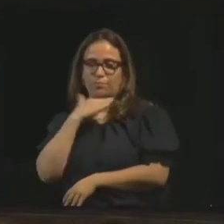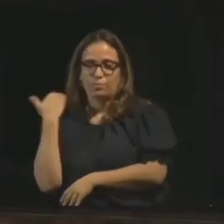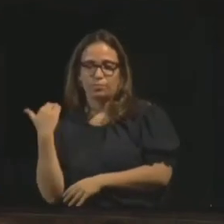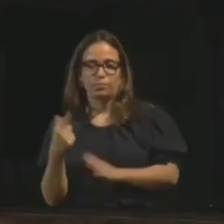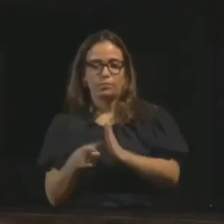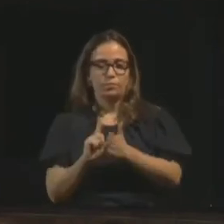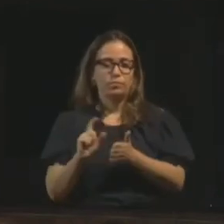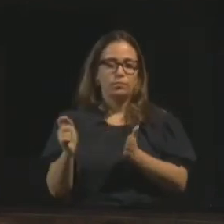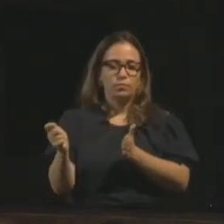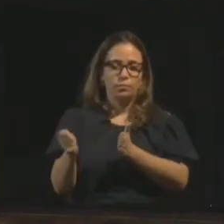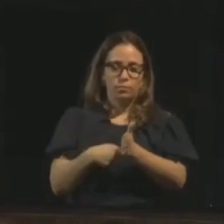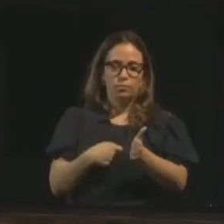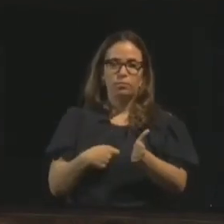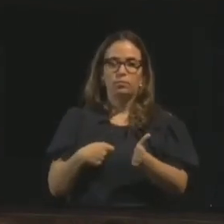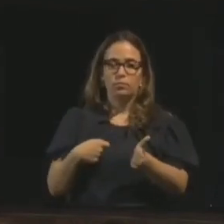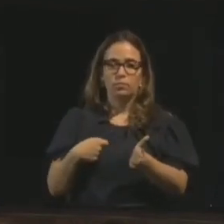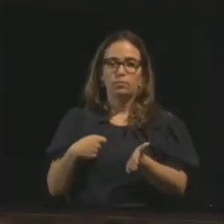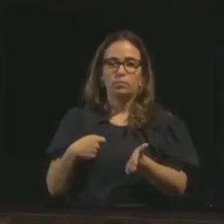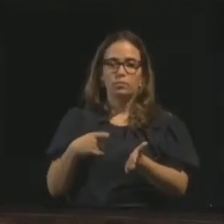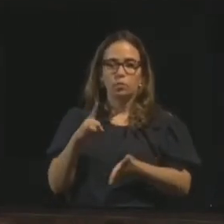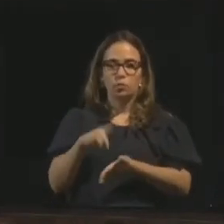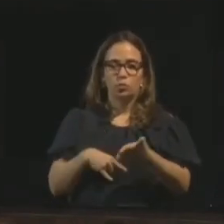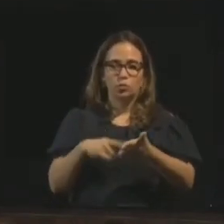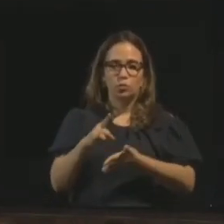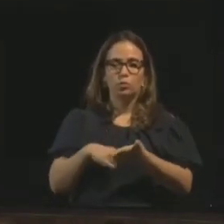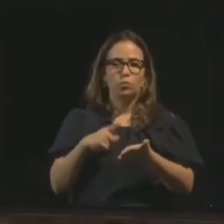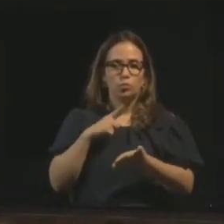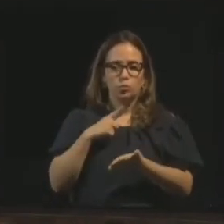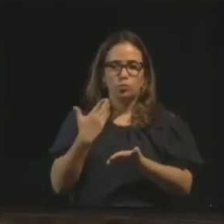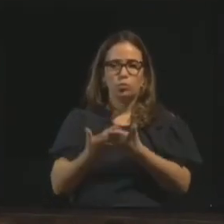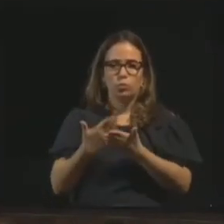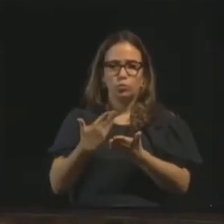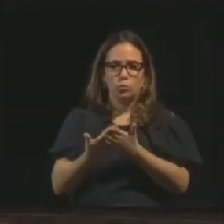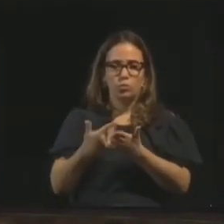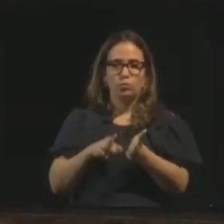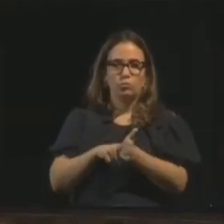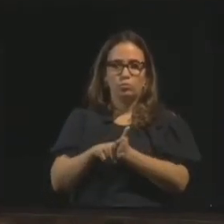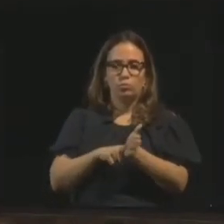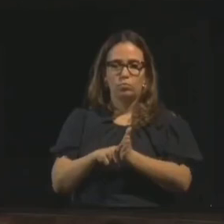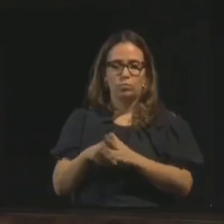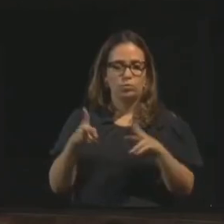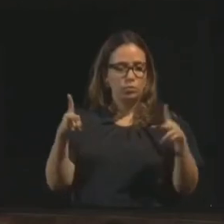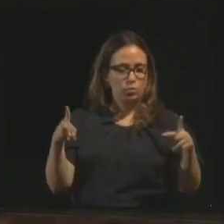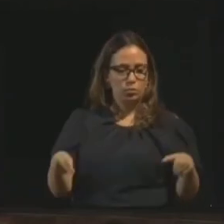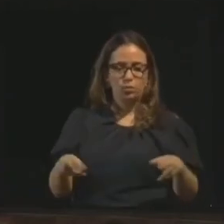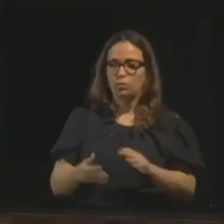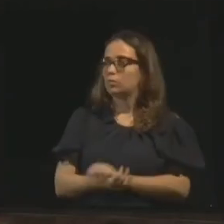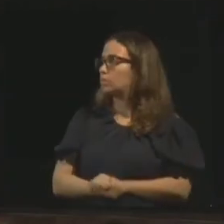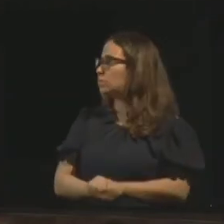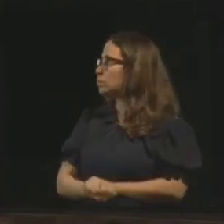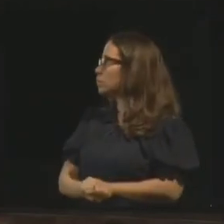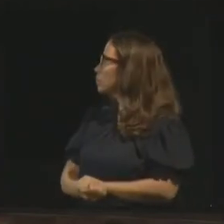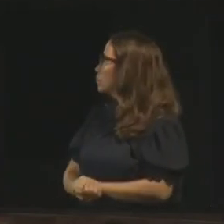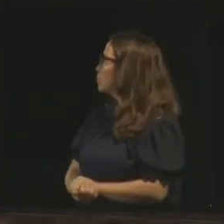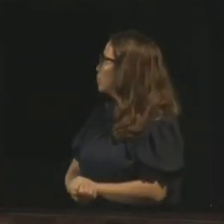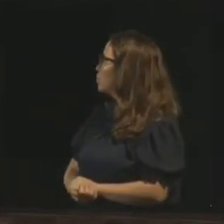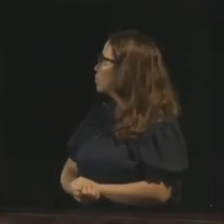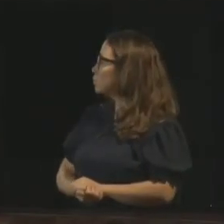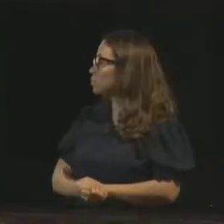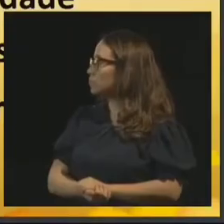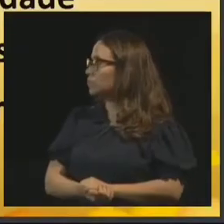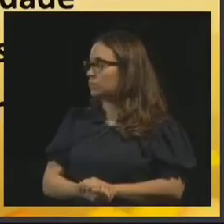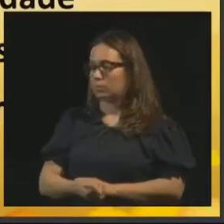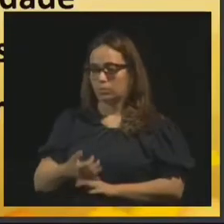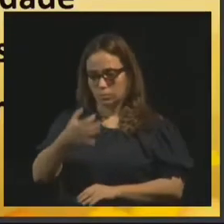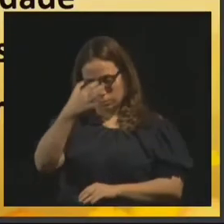até para comprovar com a documentação, existem estudos sobre esse assunto, ou inconsciente, o médium